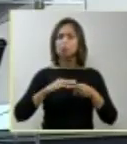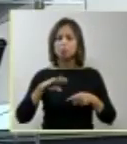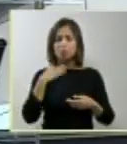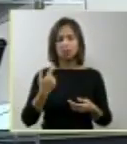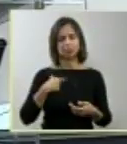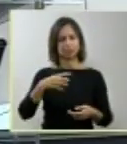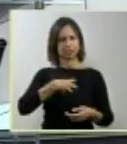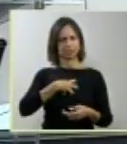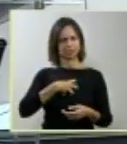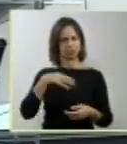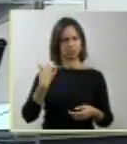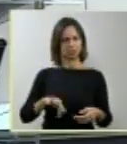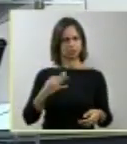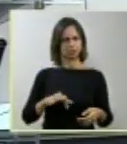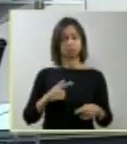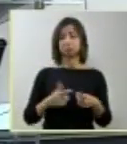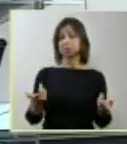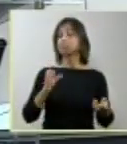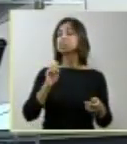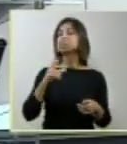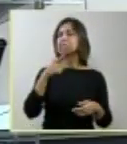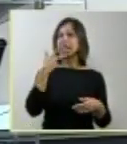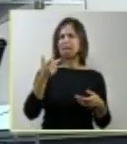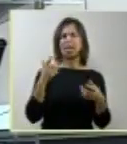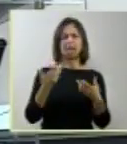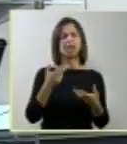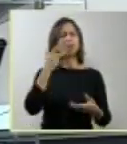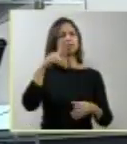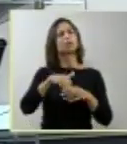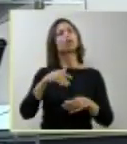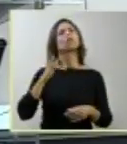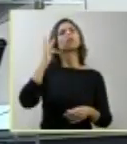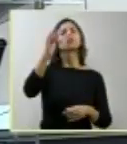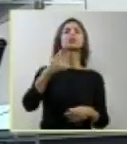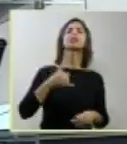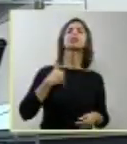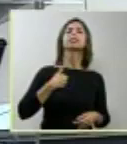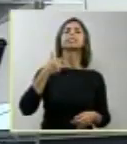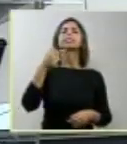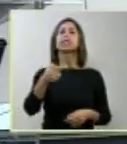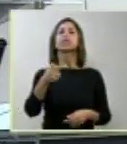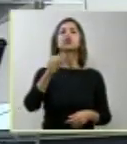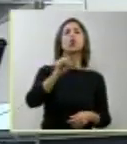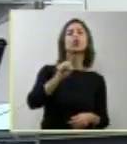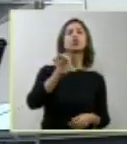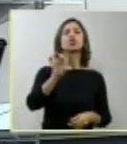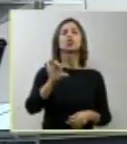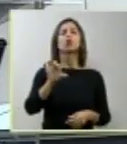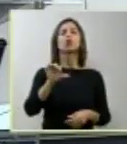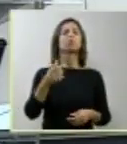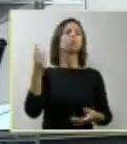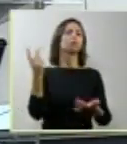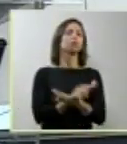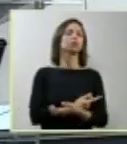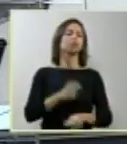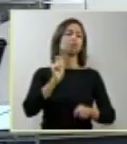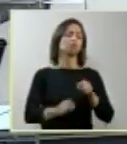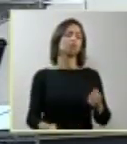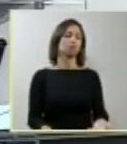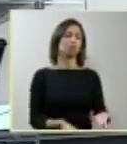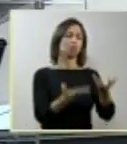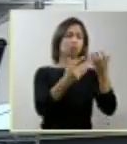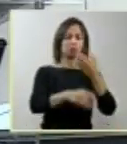chegar, então, um dia, onde uma criança de 6, 7, 8, 10 anos, por ter sido queimada, por ter perdido alguns